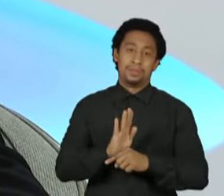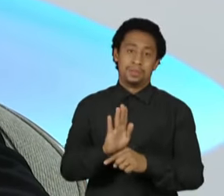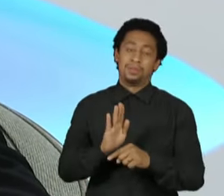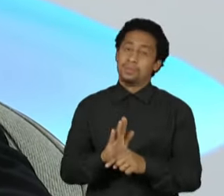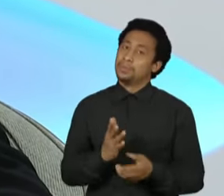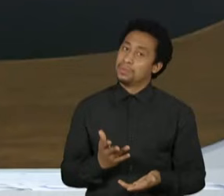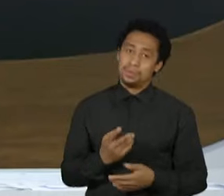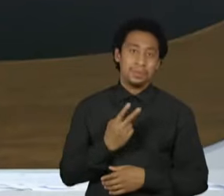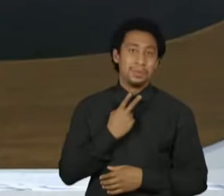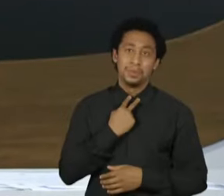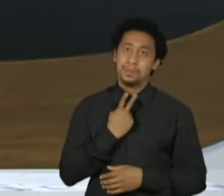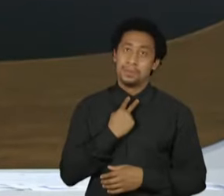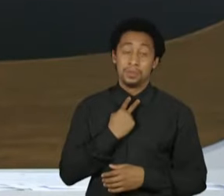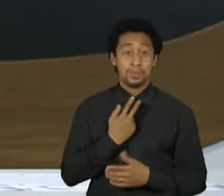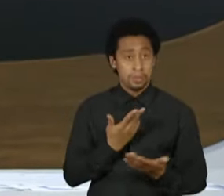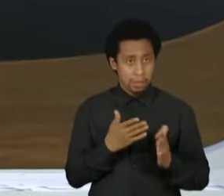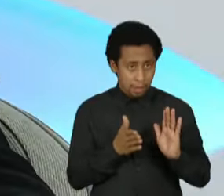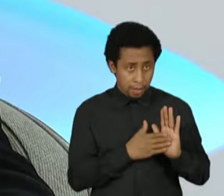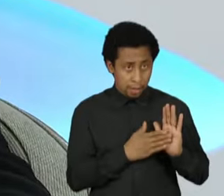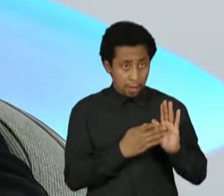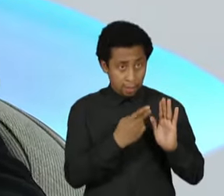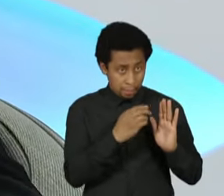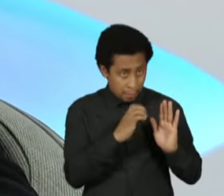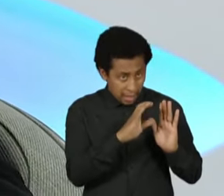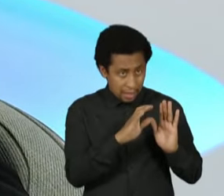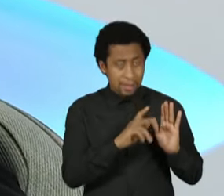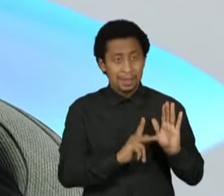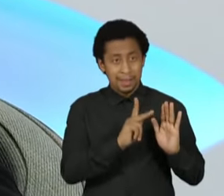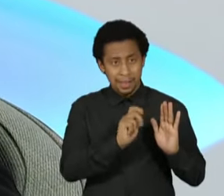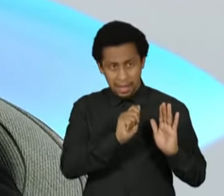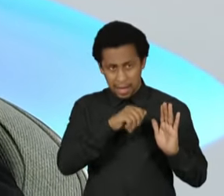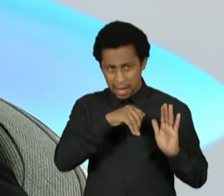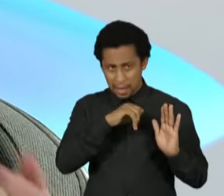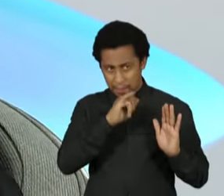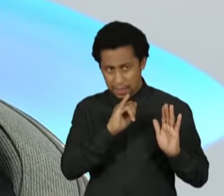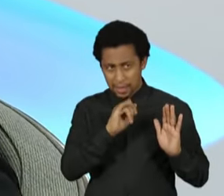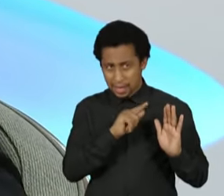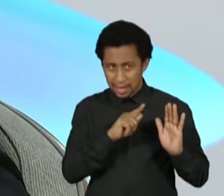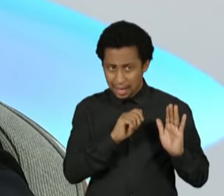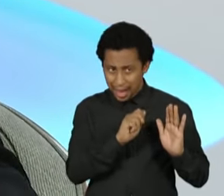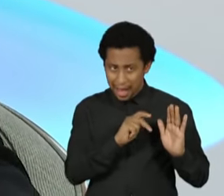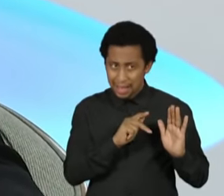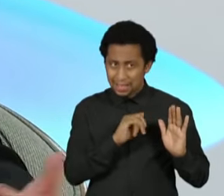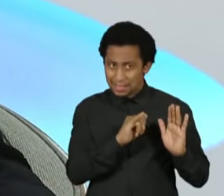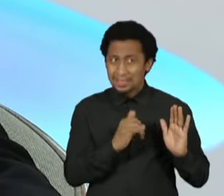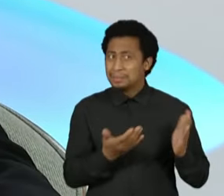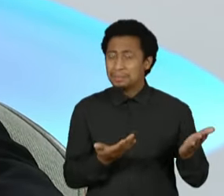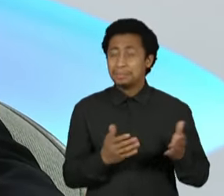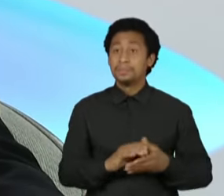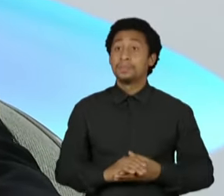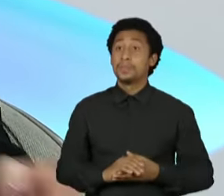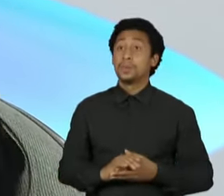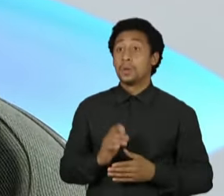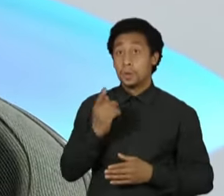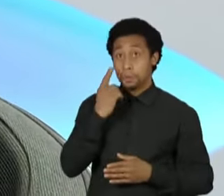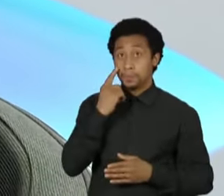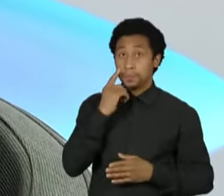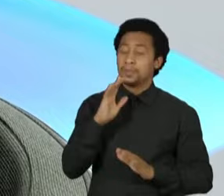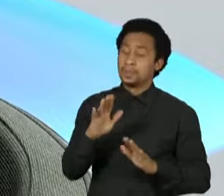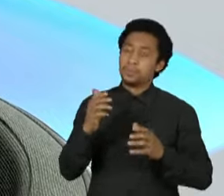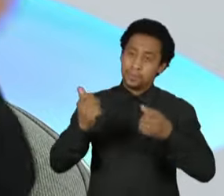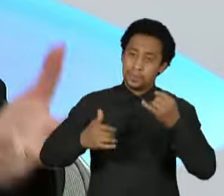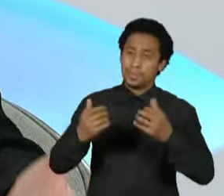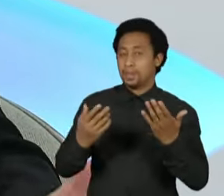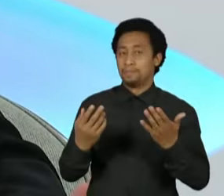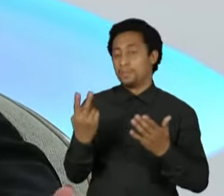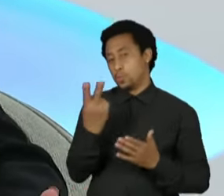Brasil que passa fome. Isso a camicase ou a dos precatórios? Não, a Auxílio Brasil e a dos precatórios também. O problema é que, da forma como... Vamos falar